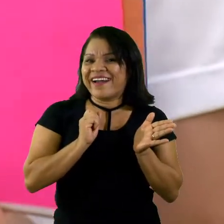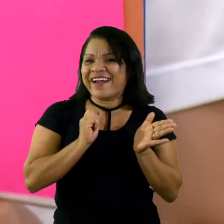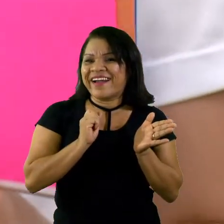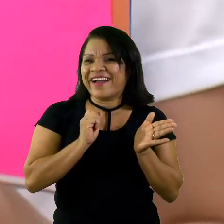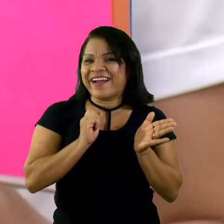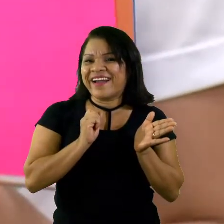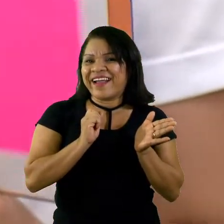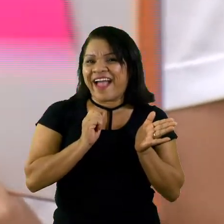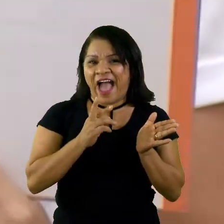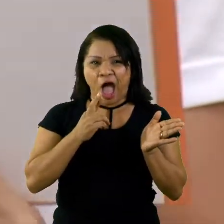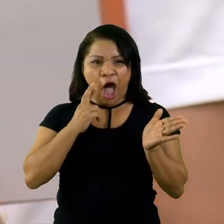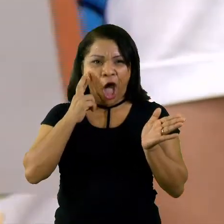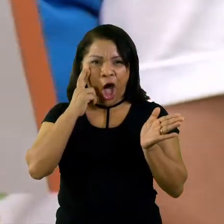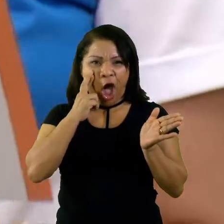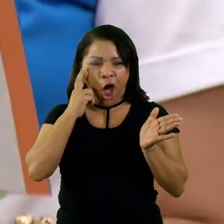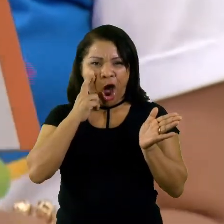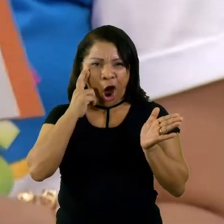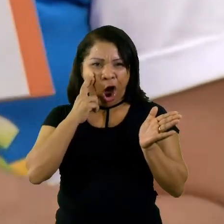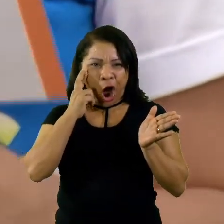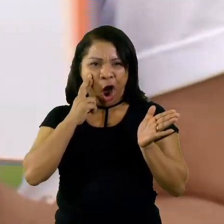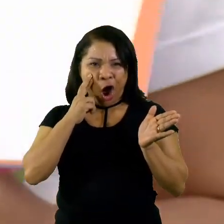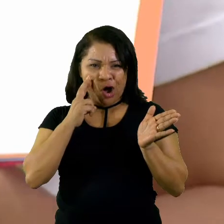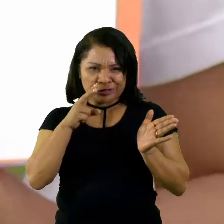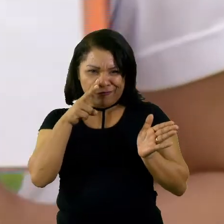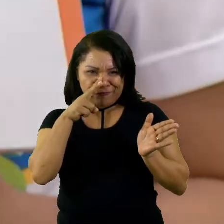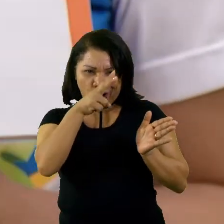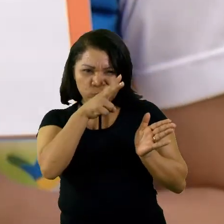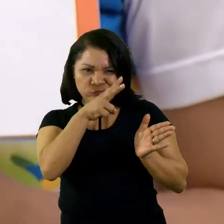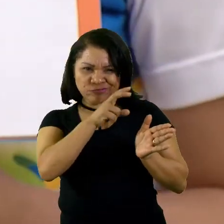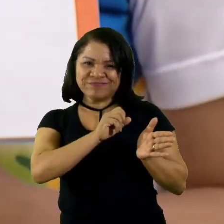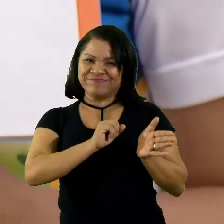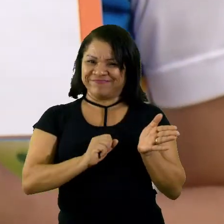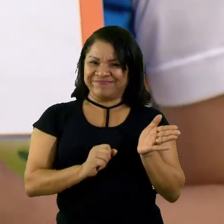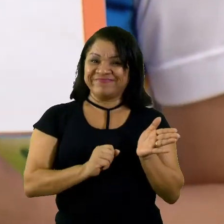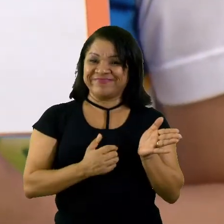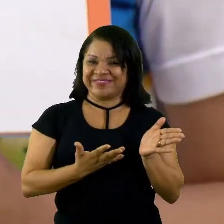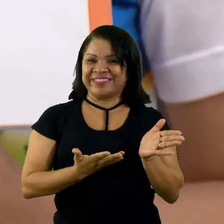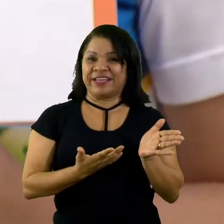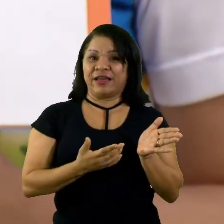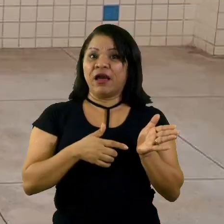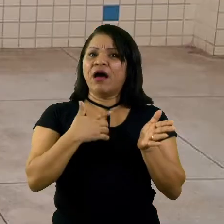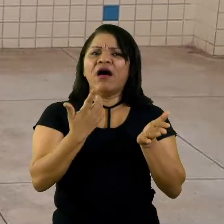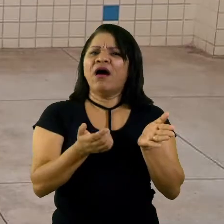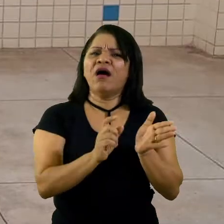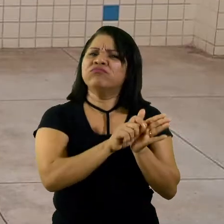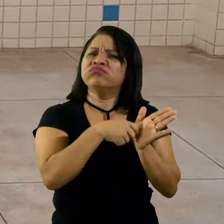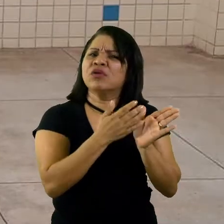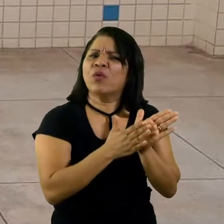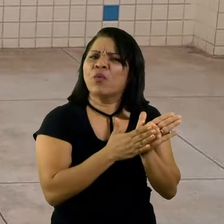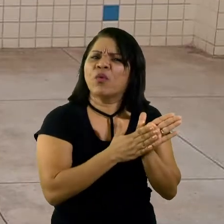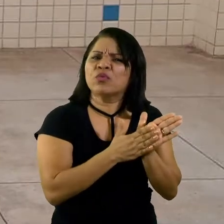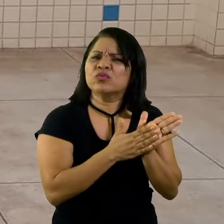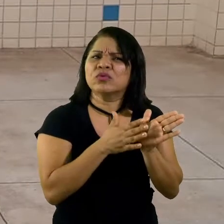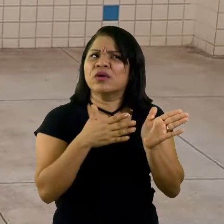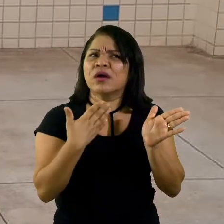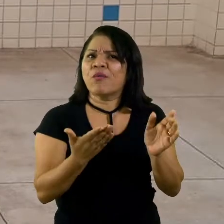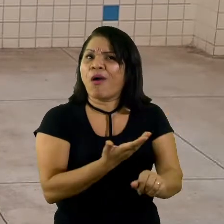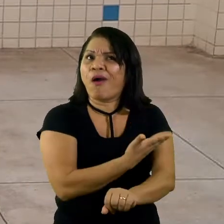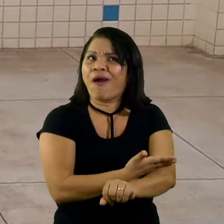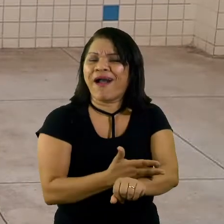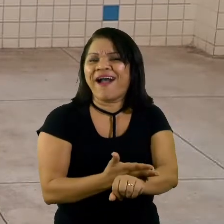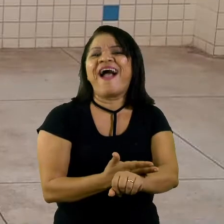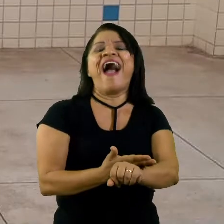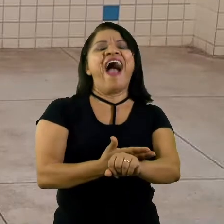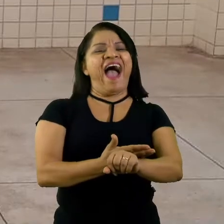Pink. Muito bem. Rosa, né? E essa daqui? Branco? Isso. Eu